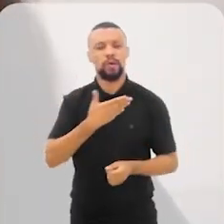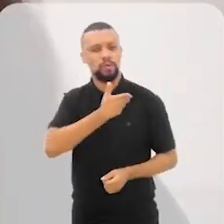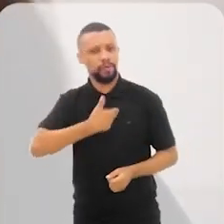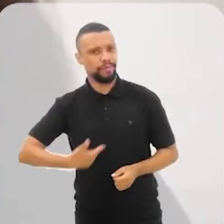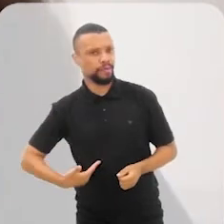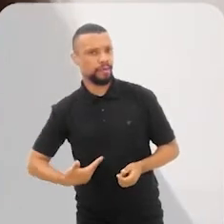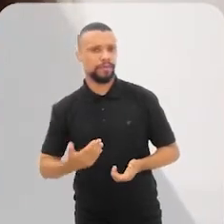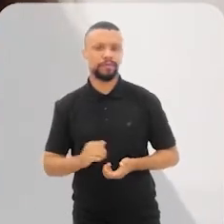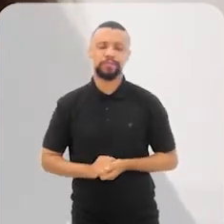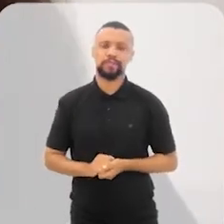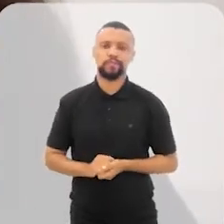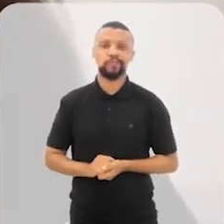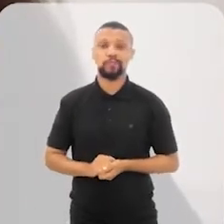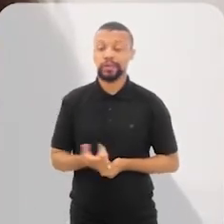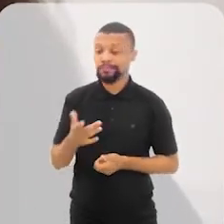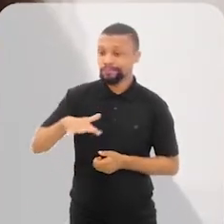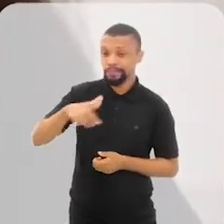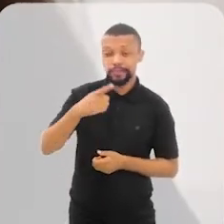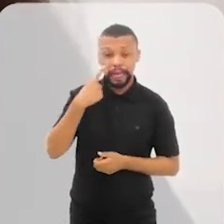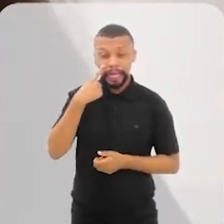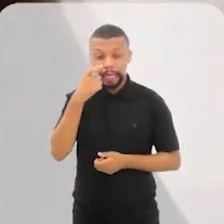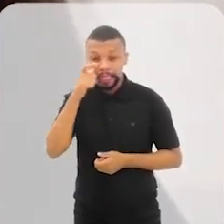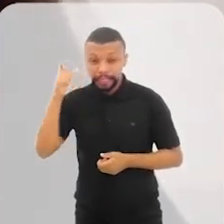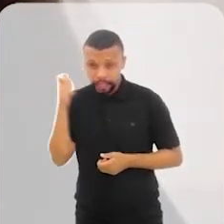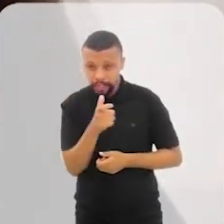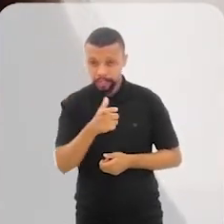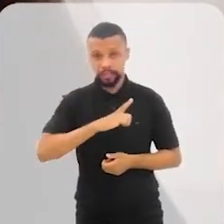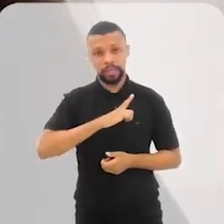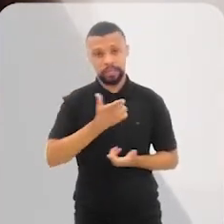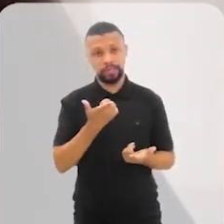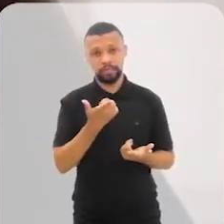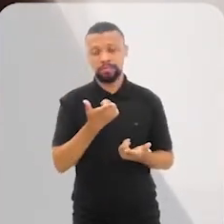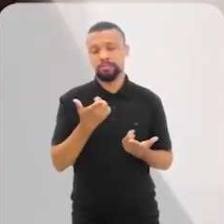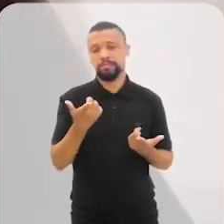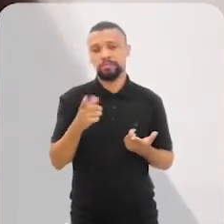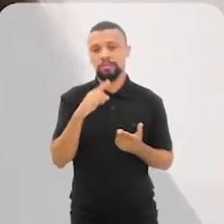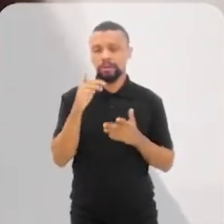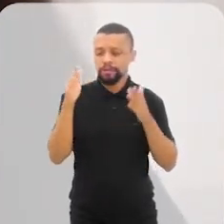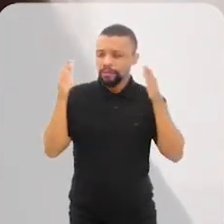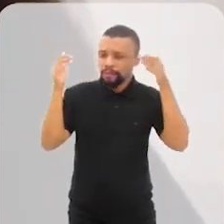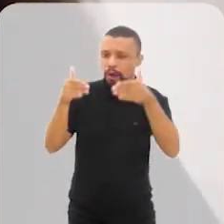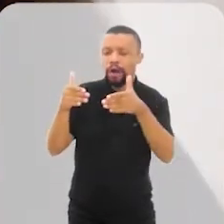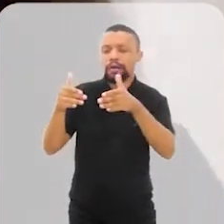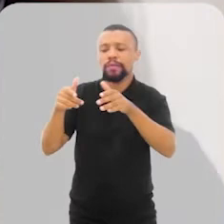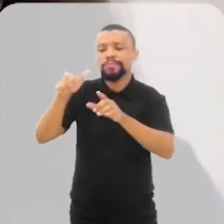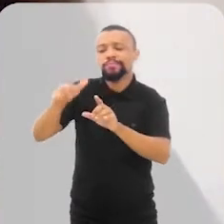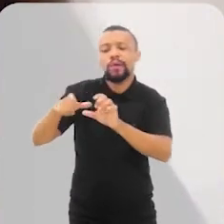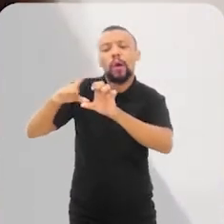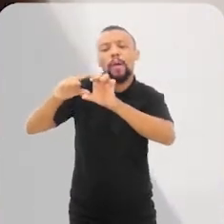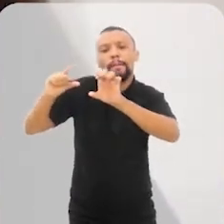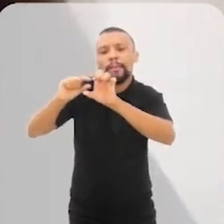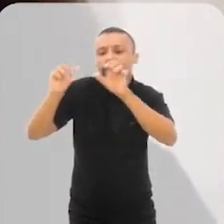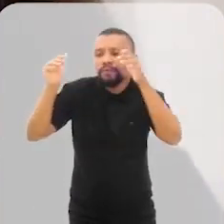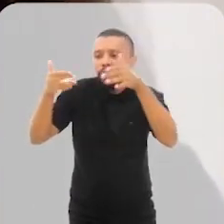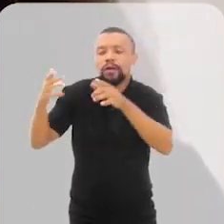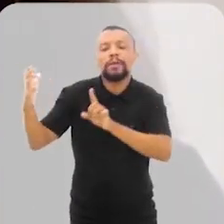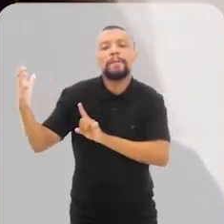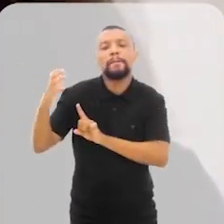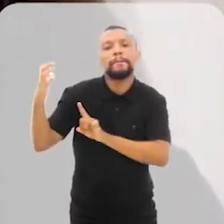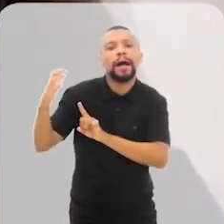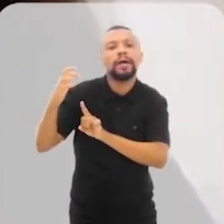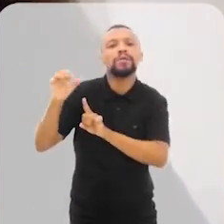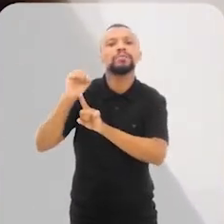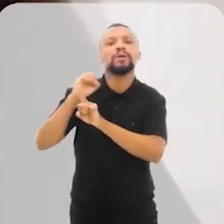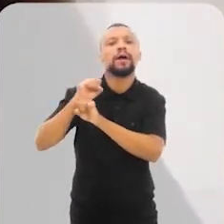governo, aquilo que a gente fala das partes interessadas, stakeholders. Então, quando a gente olha, foca lá para o empreendedor, foca o negócio de impacto